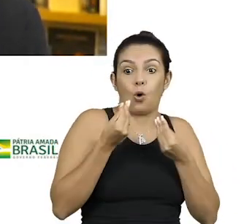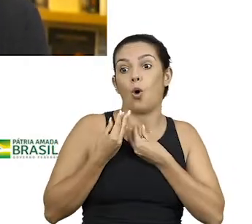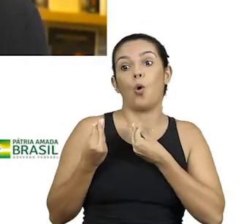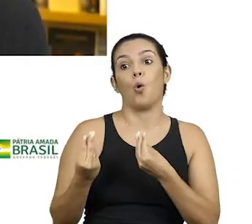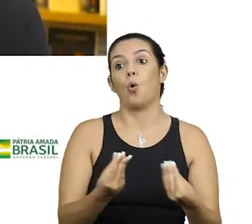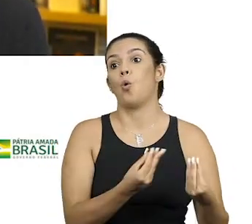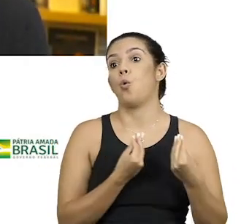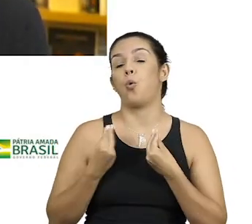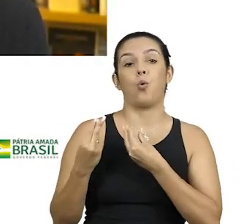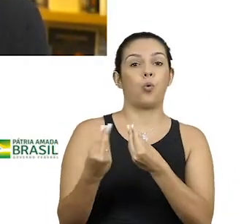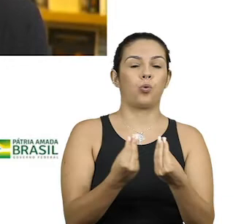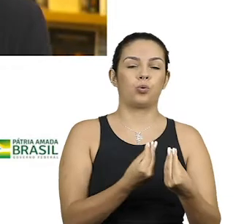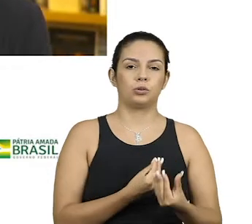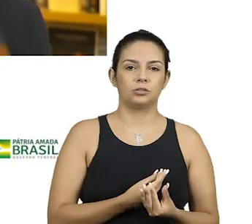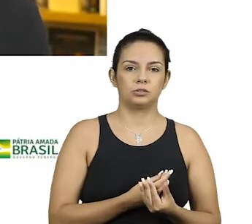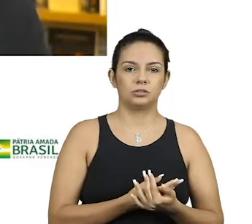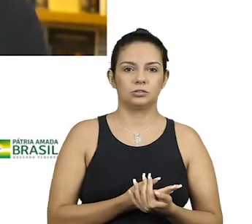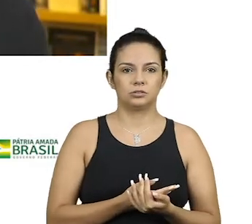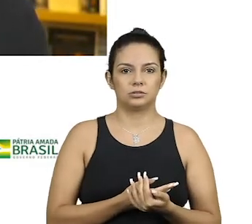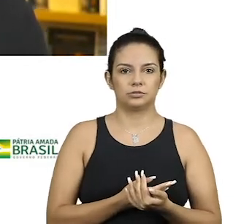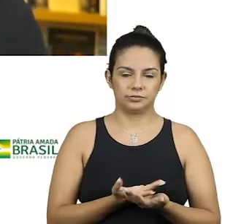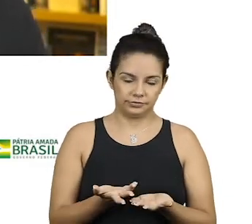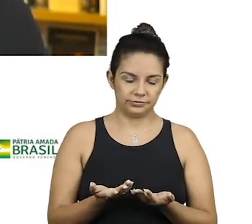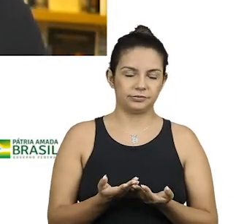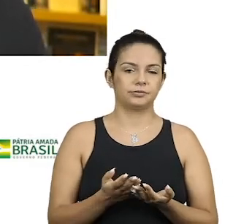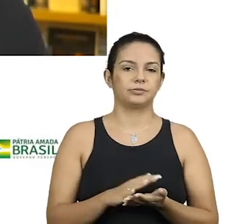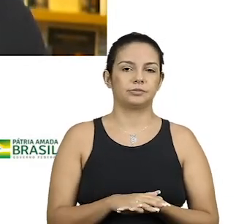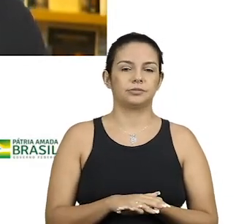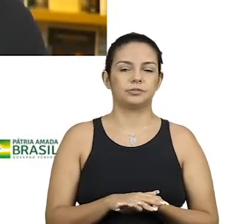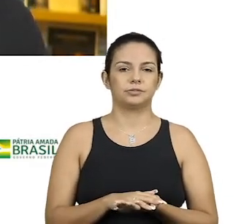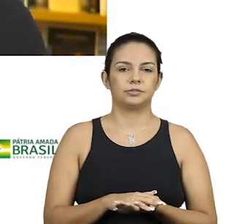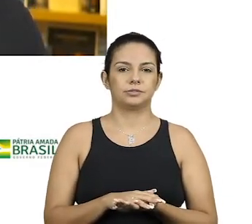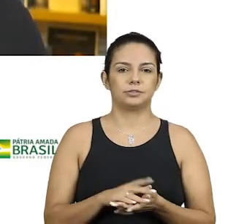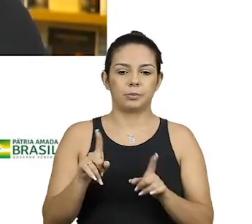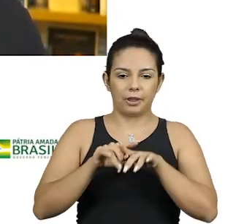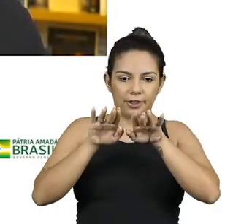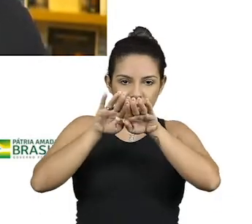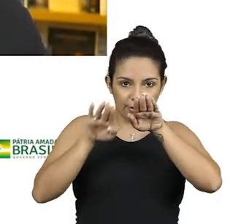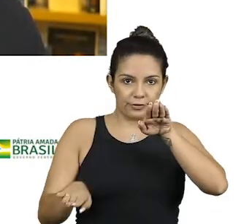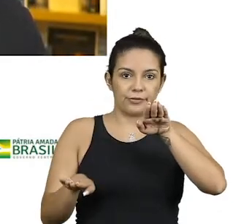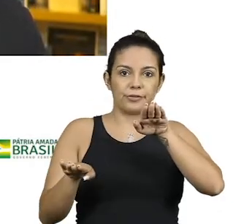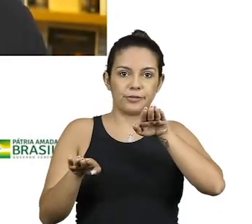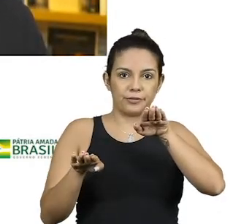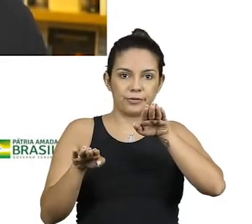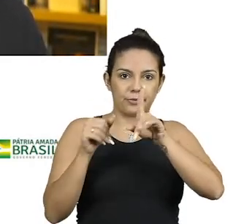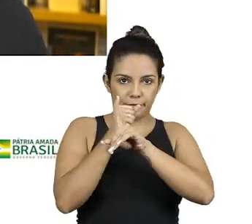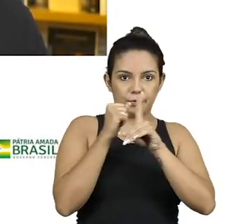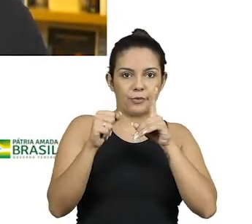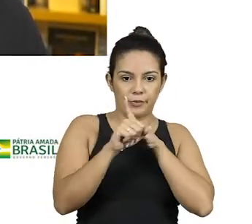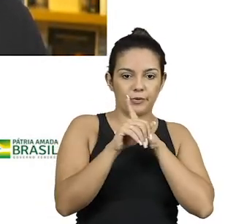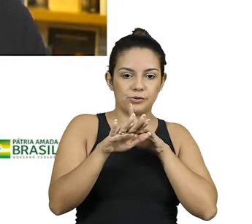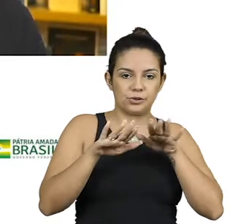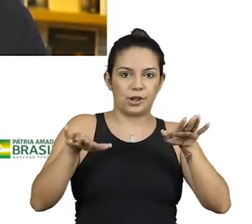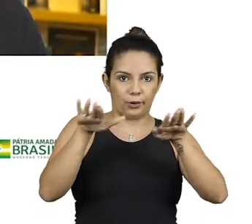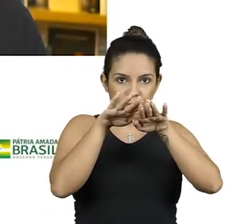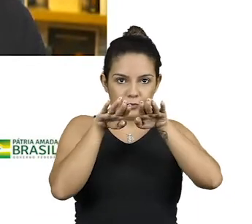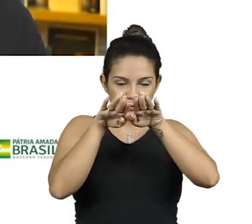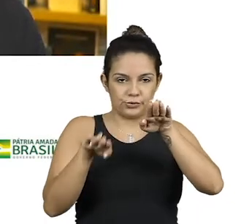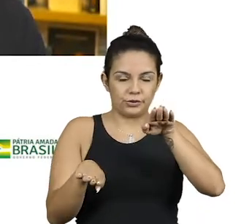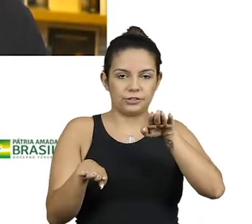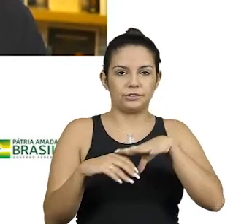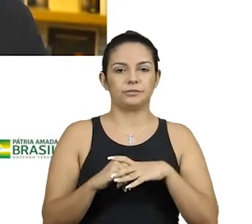claro, a questão da desigualdade. Aliás, nesses assuntos aí que se impuseram, que antes a gente